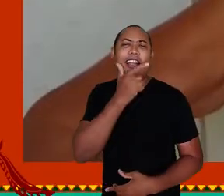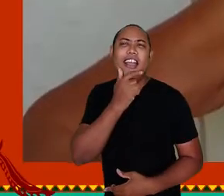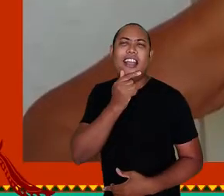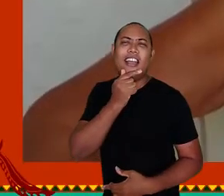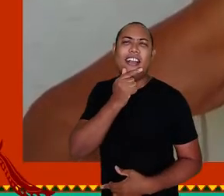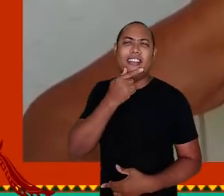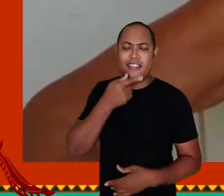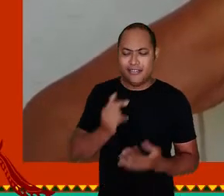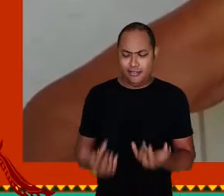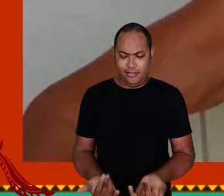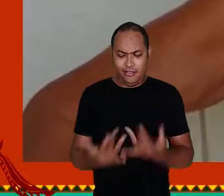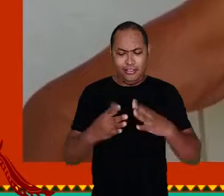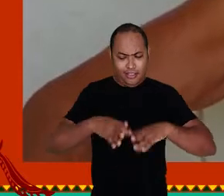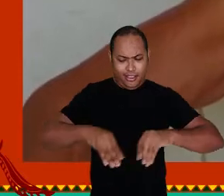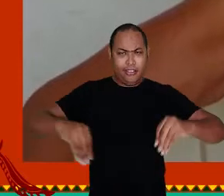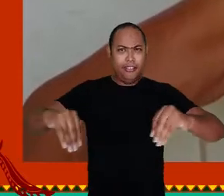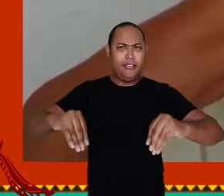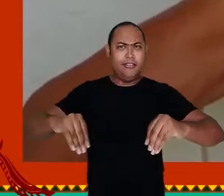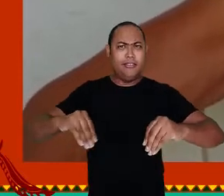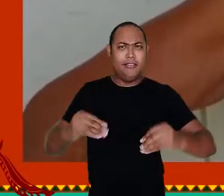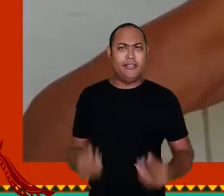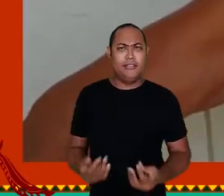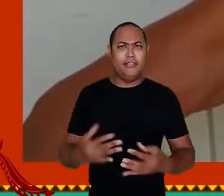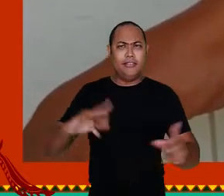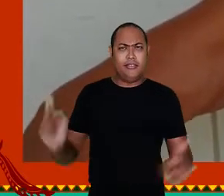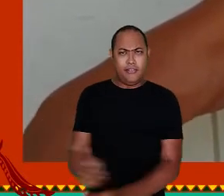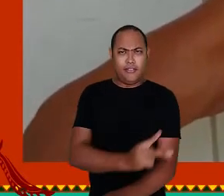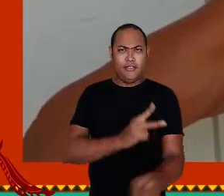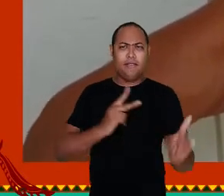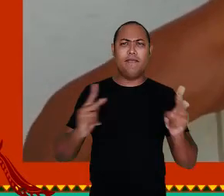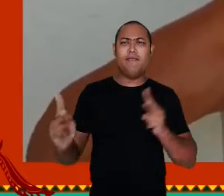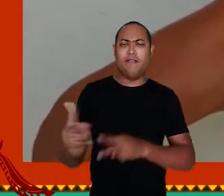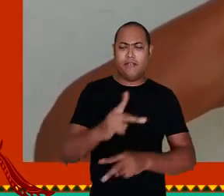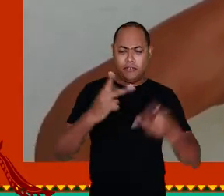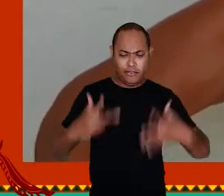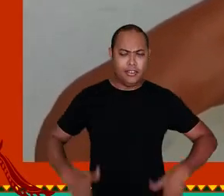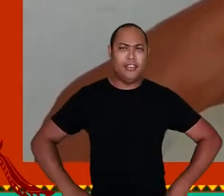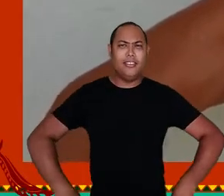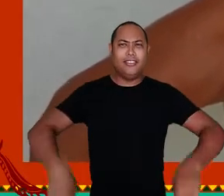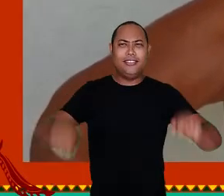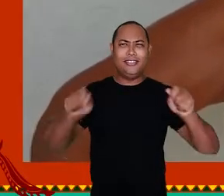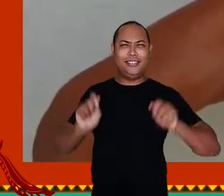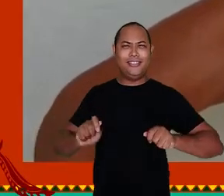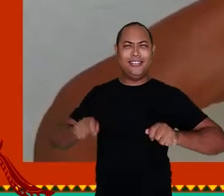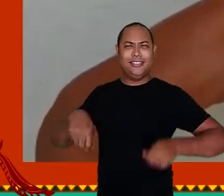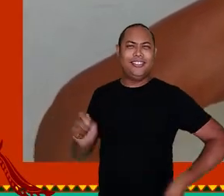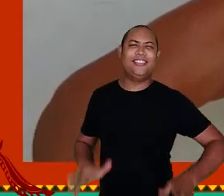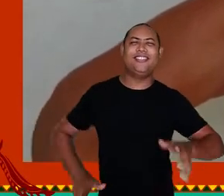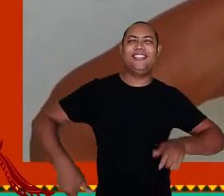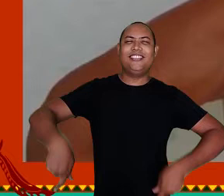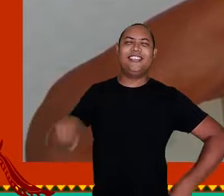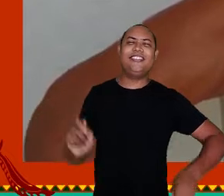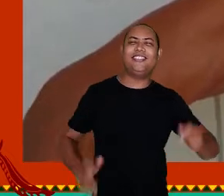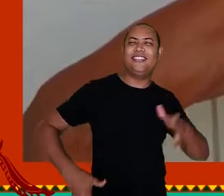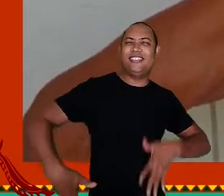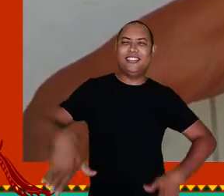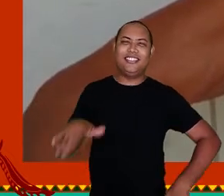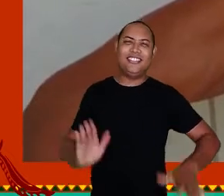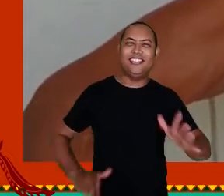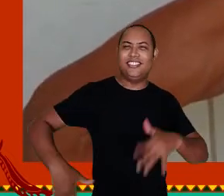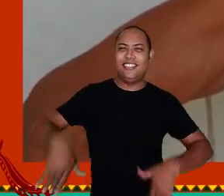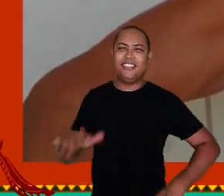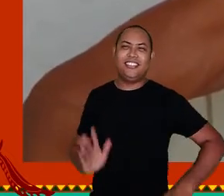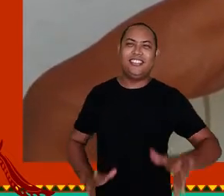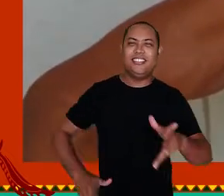Chegou Dona Cadu Do queimador de louça Quando o vento bate Balança